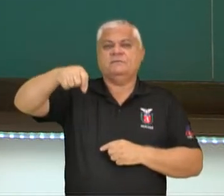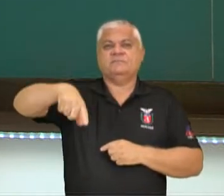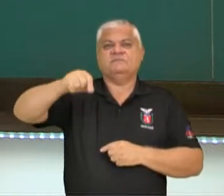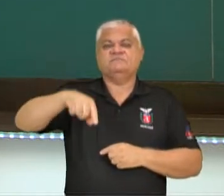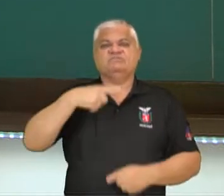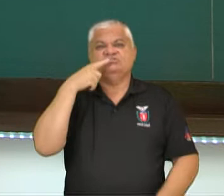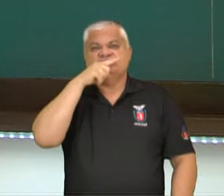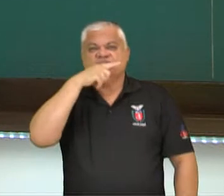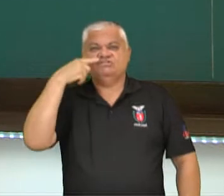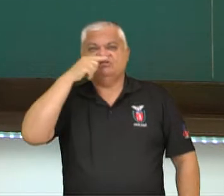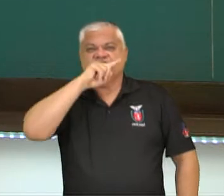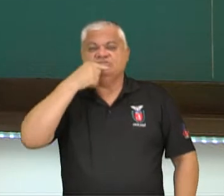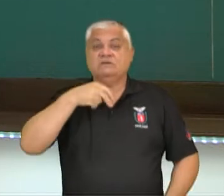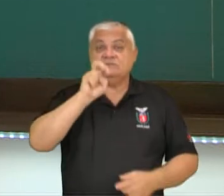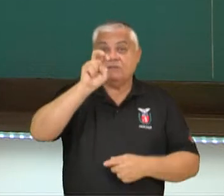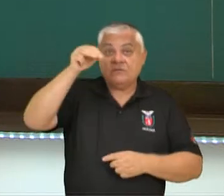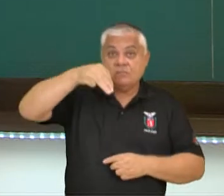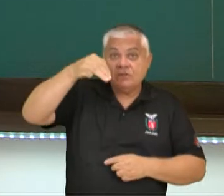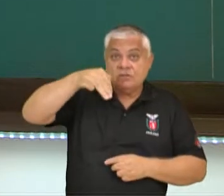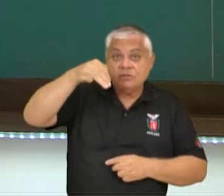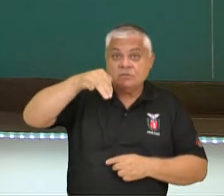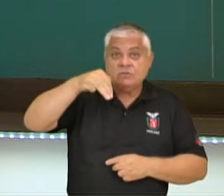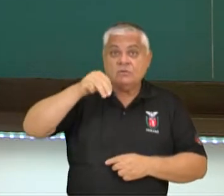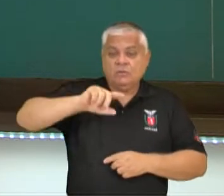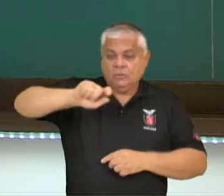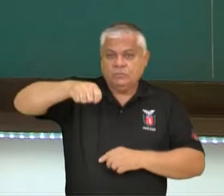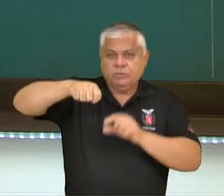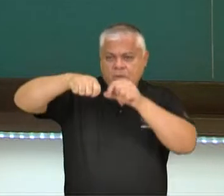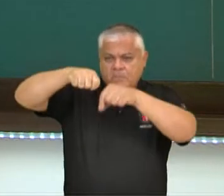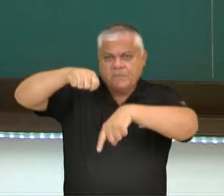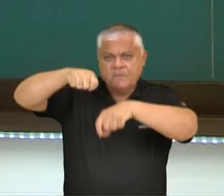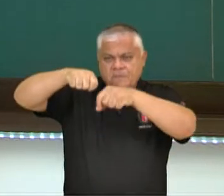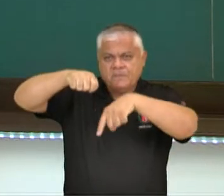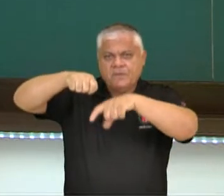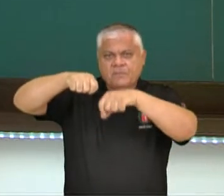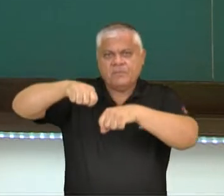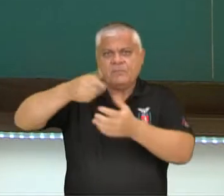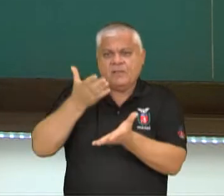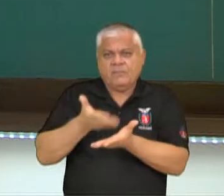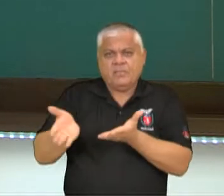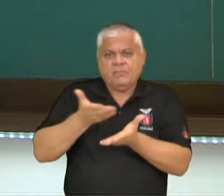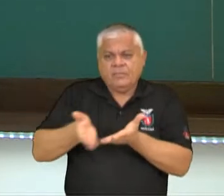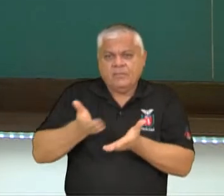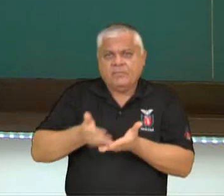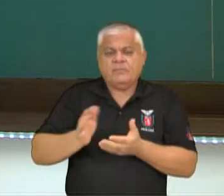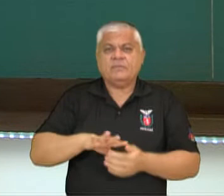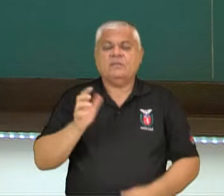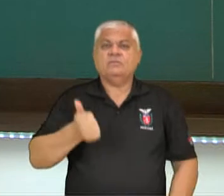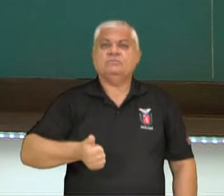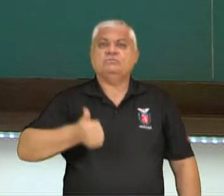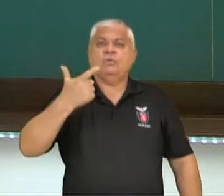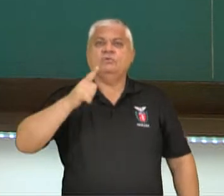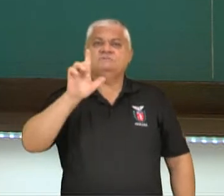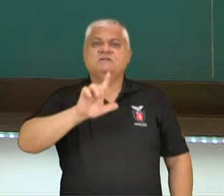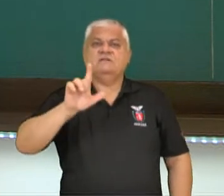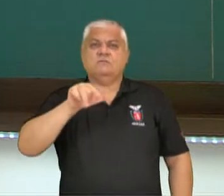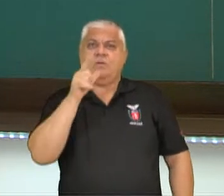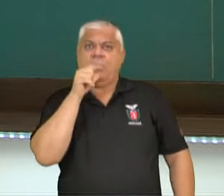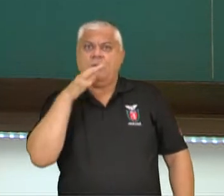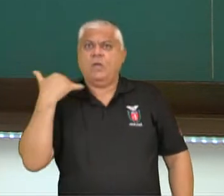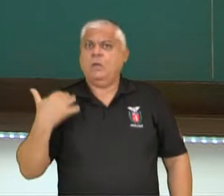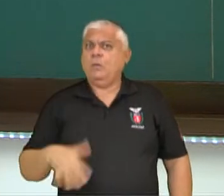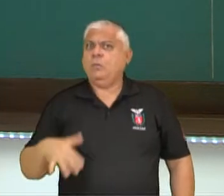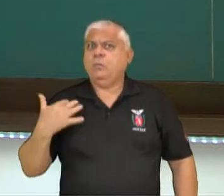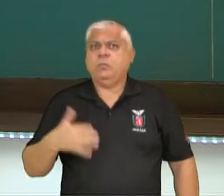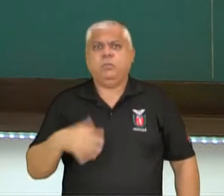escovar os dentes em 5 minutos com a torneira um pouco aberta, a gente consegue consumir até 12 litros de água. Olha